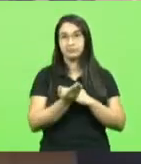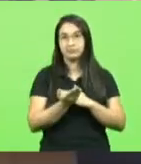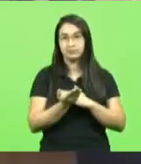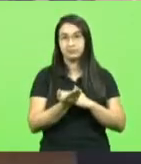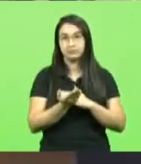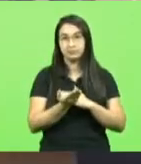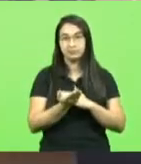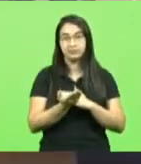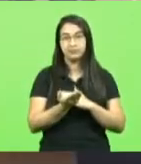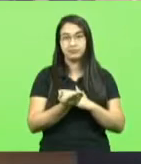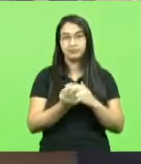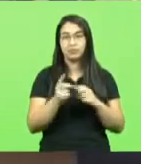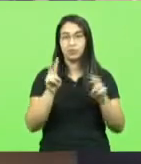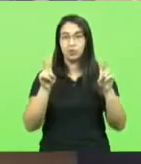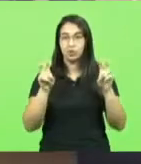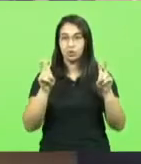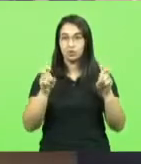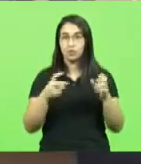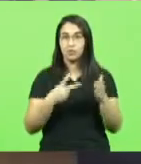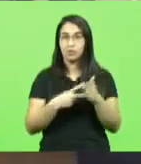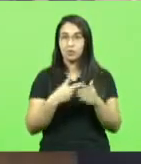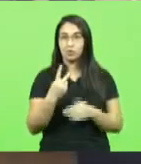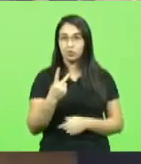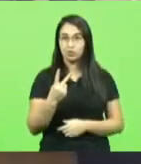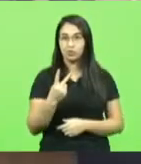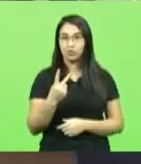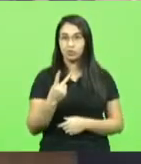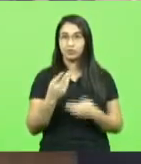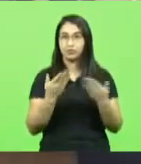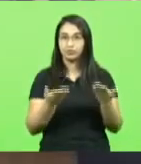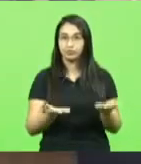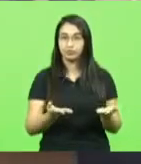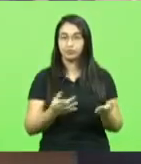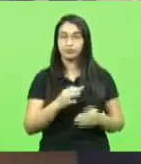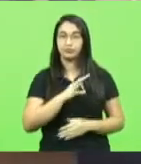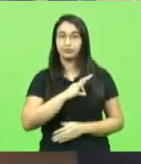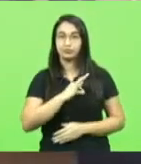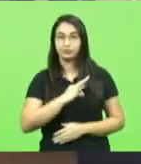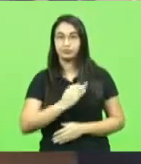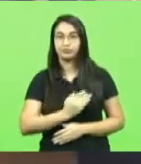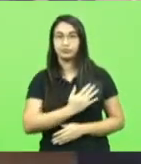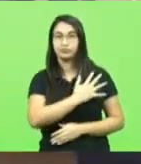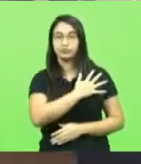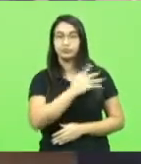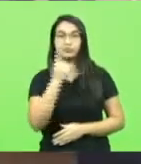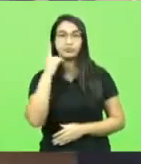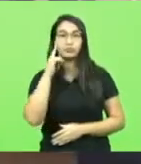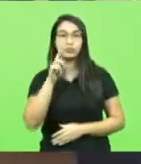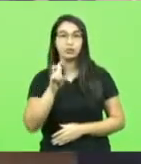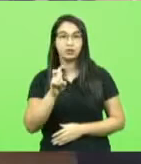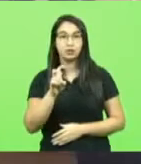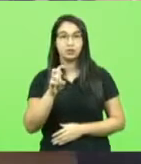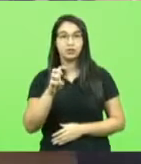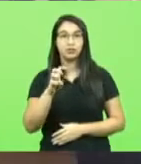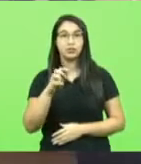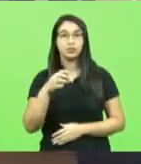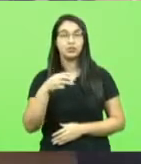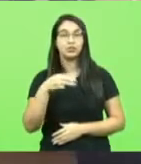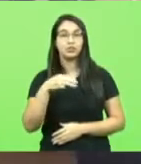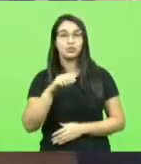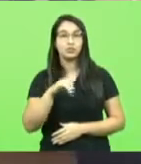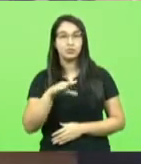São dois assuntos relacionados à polícia militar. No dia 5 de maio, é um dia muito esperado por todos os policiais